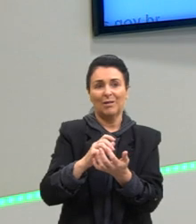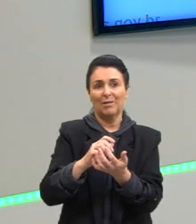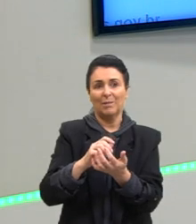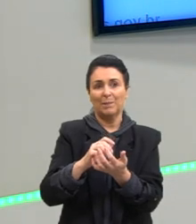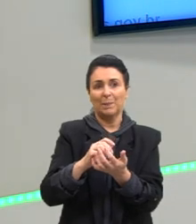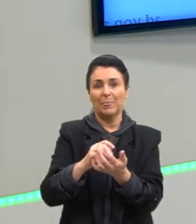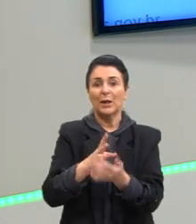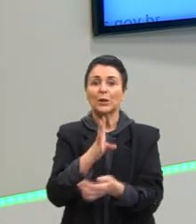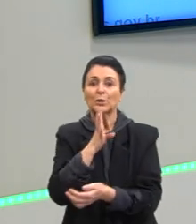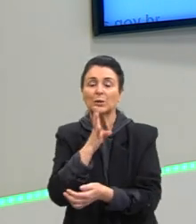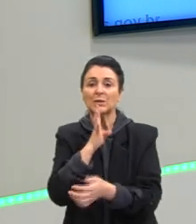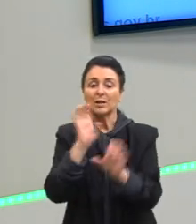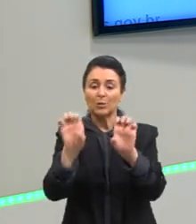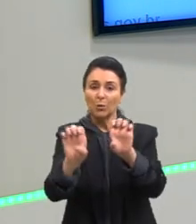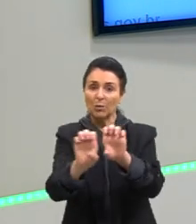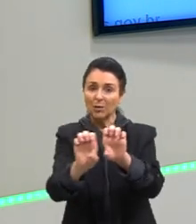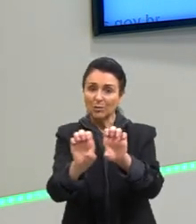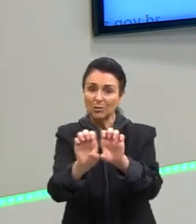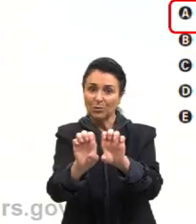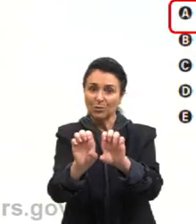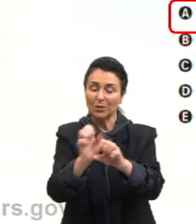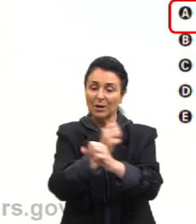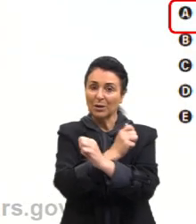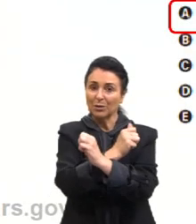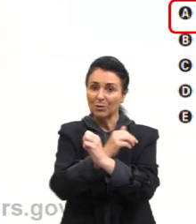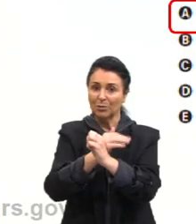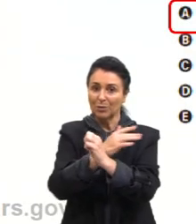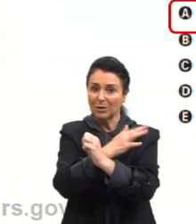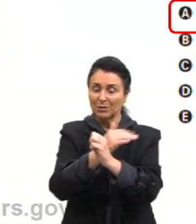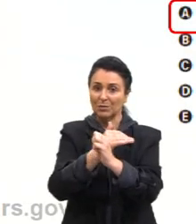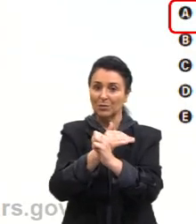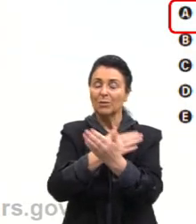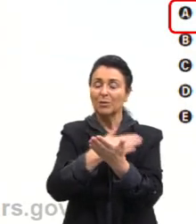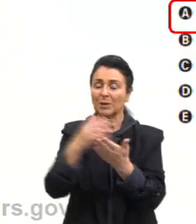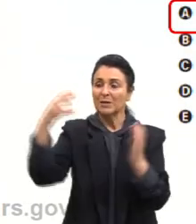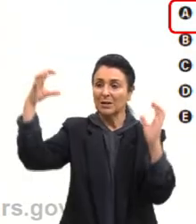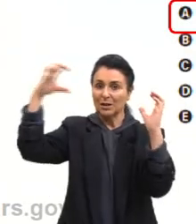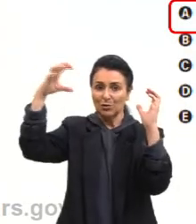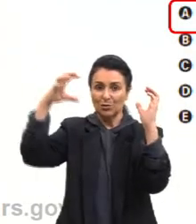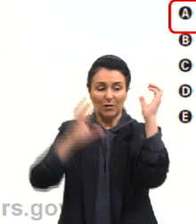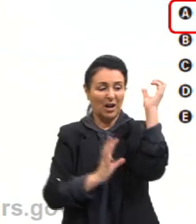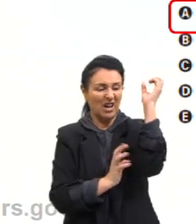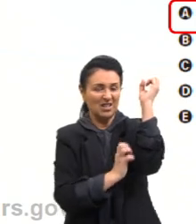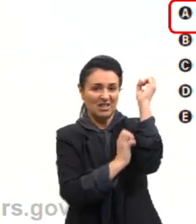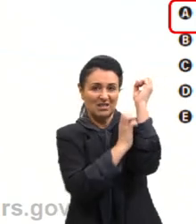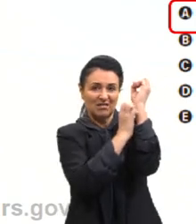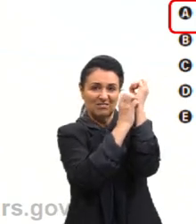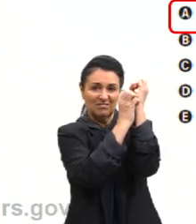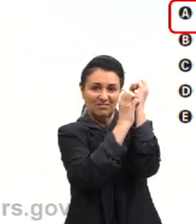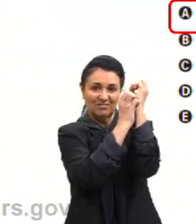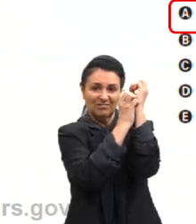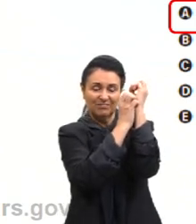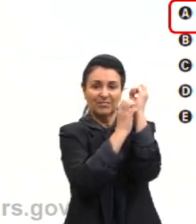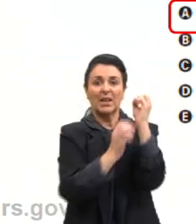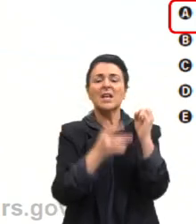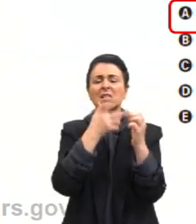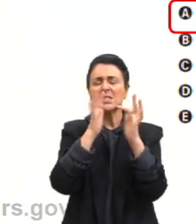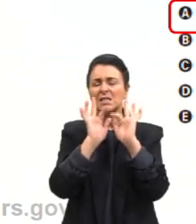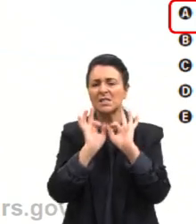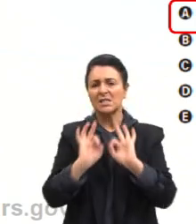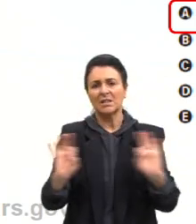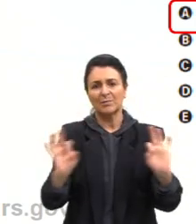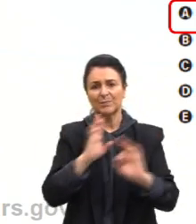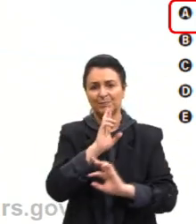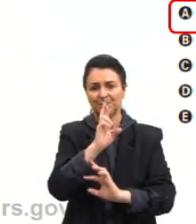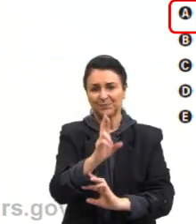Conhecendo a estrutura do ácido, formaria a chuva ácida. Certo? Essa é bem simples de responder, bem rapidinho